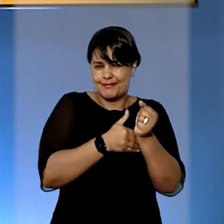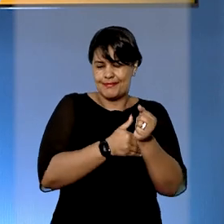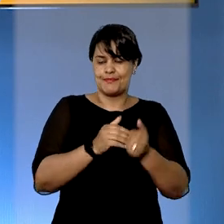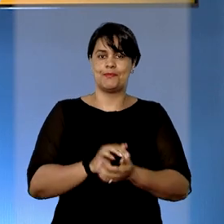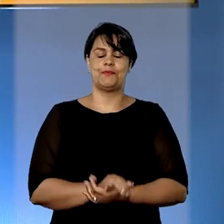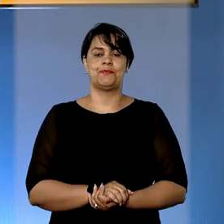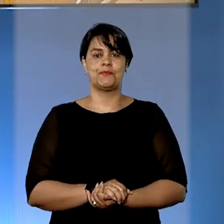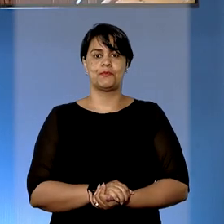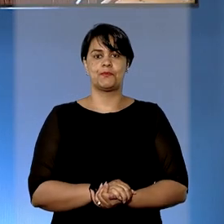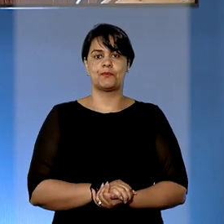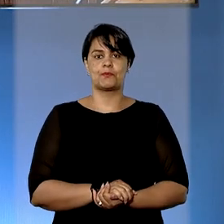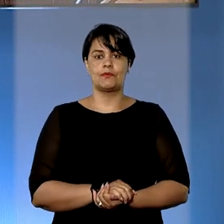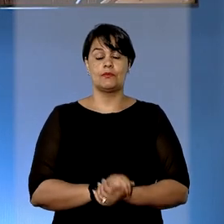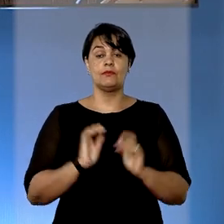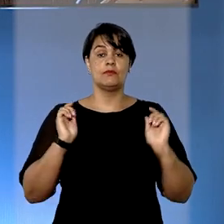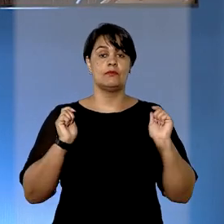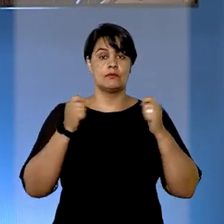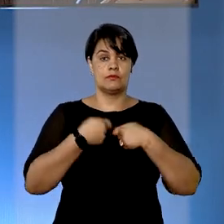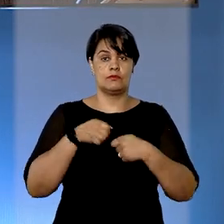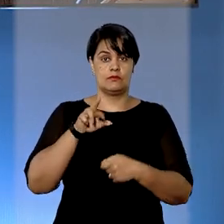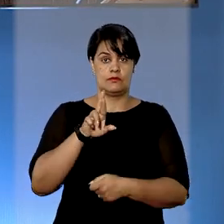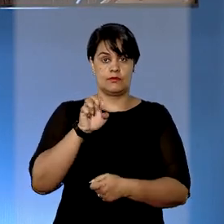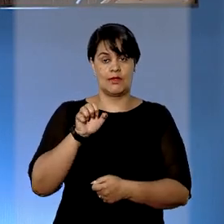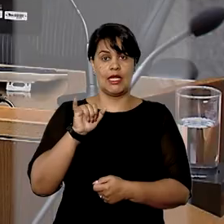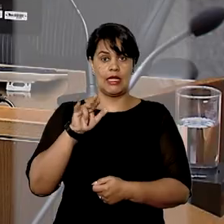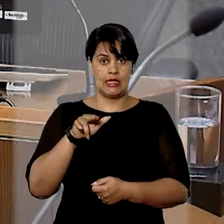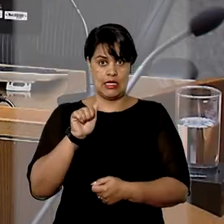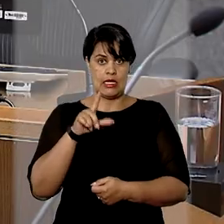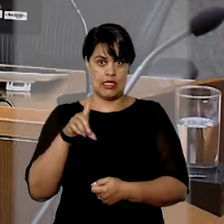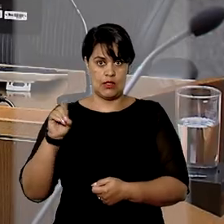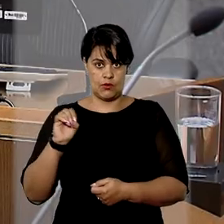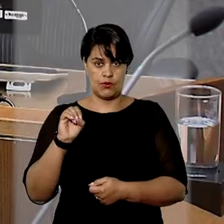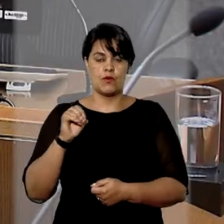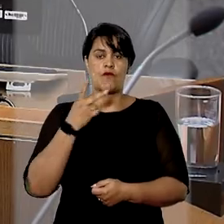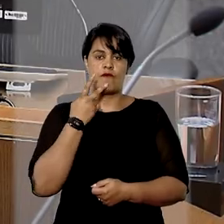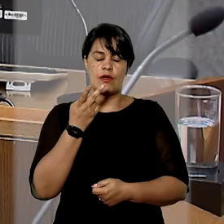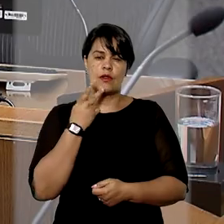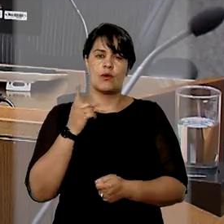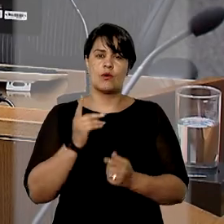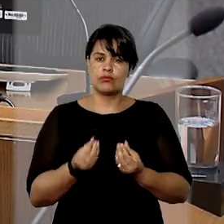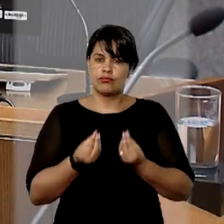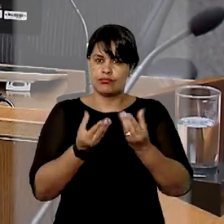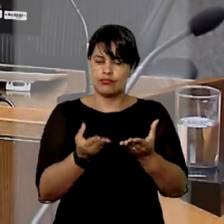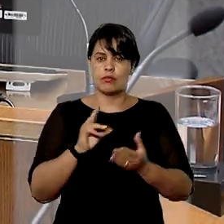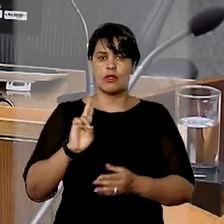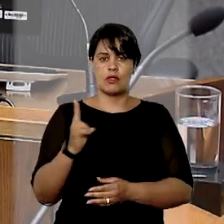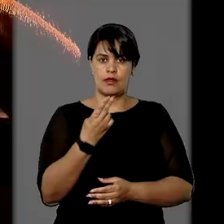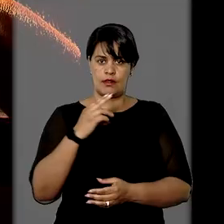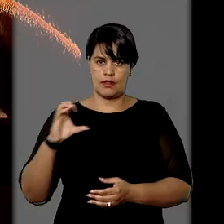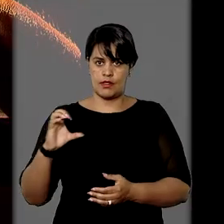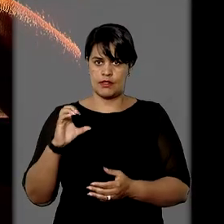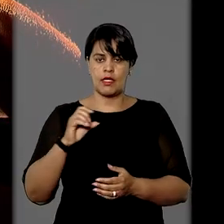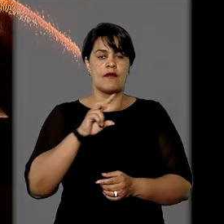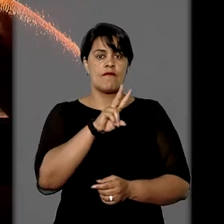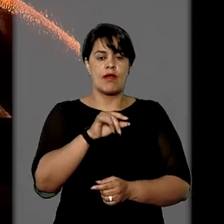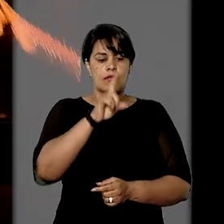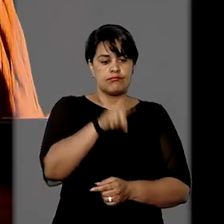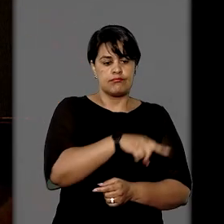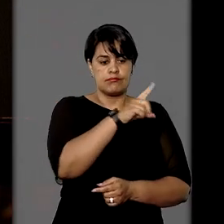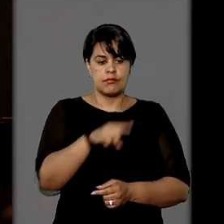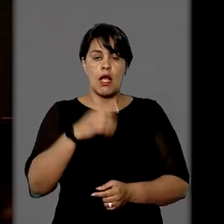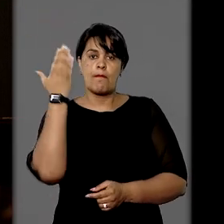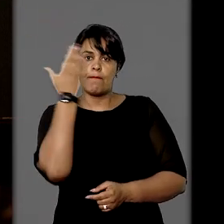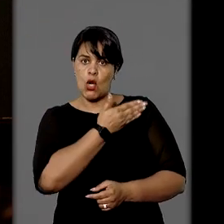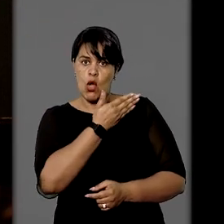Campos. O ministro Reinaldo Soares da Fonseca, em decisão monocrática, concedeu habeas corpus para anular as